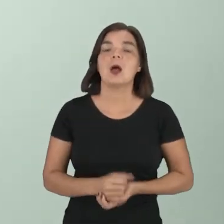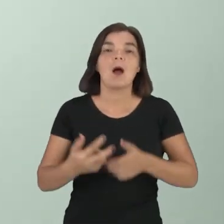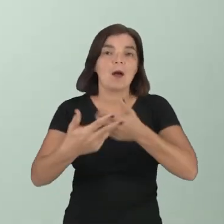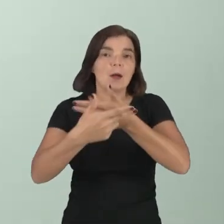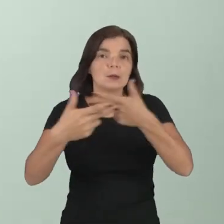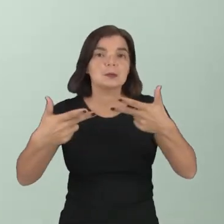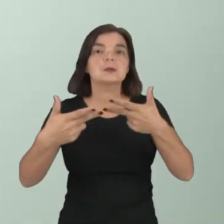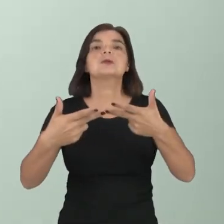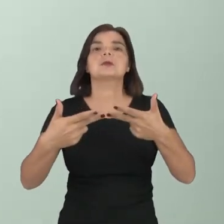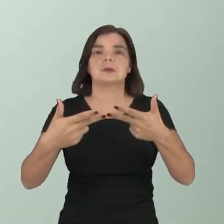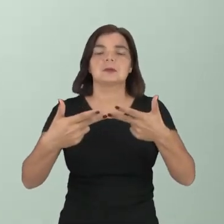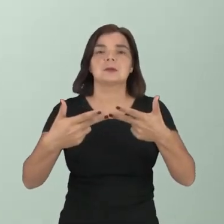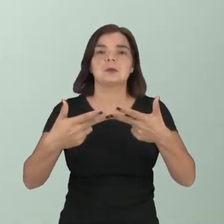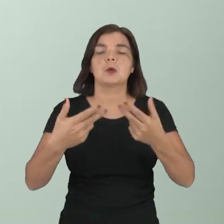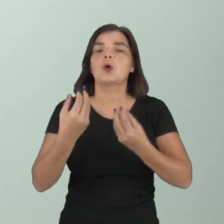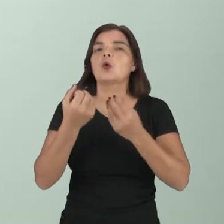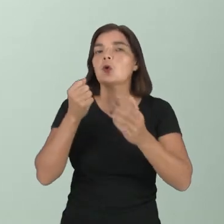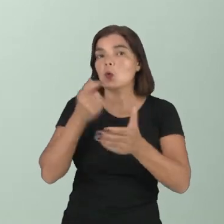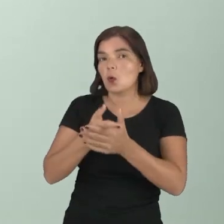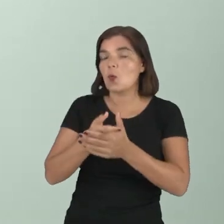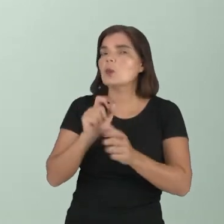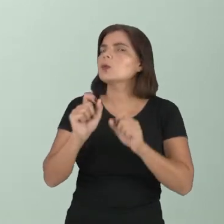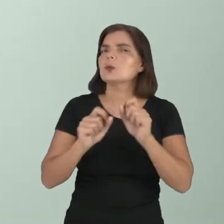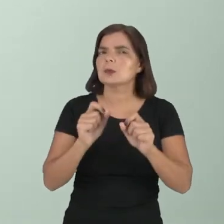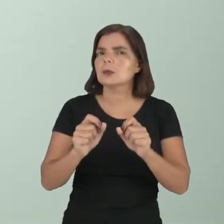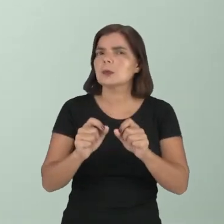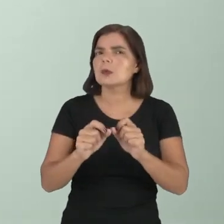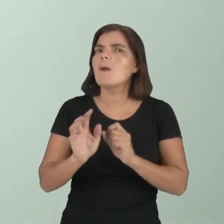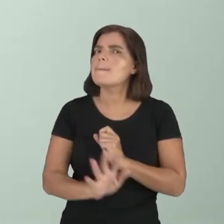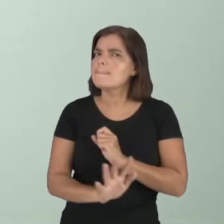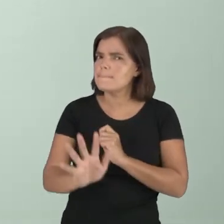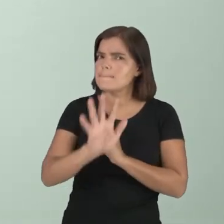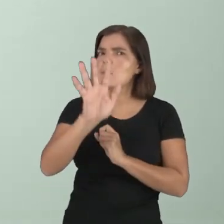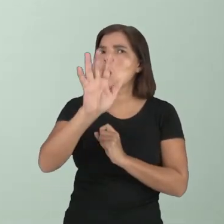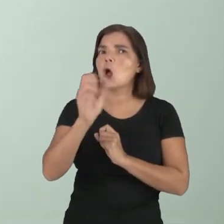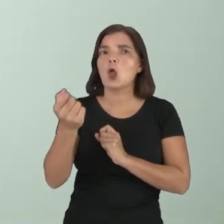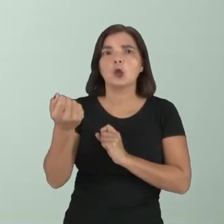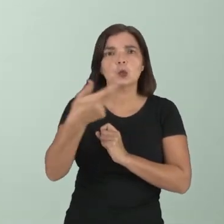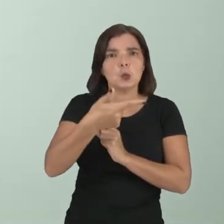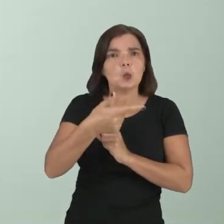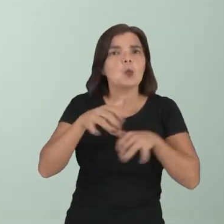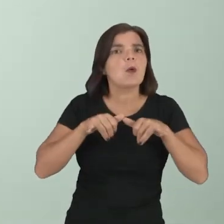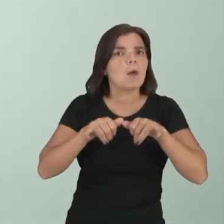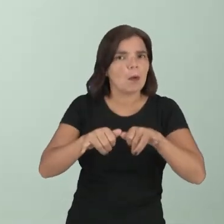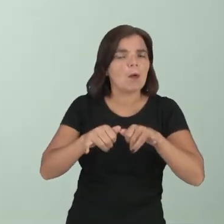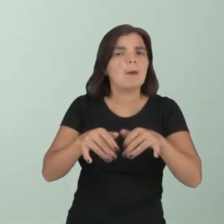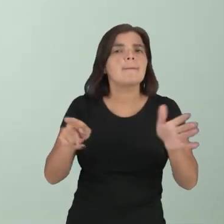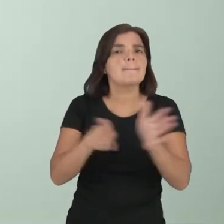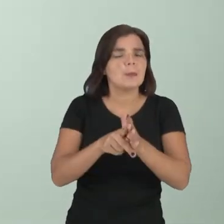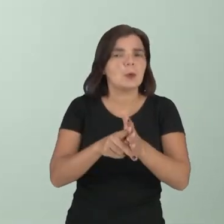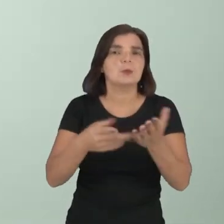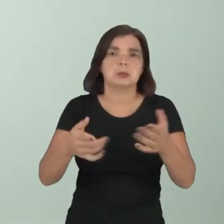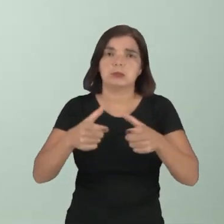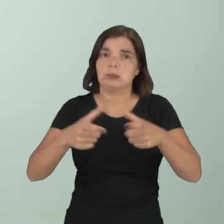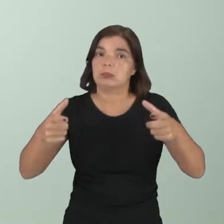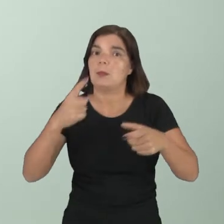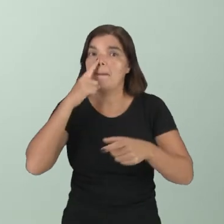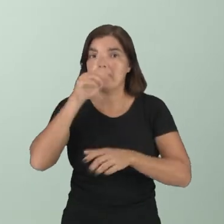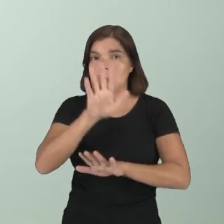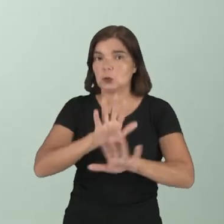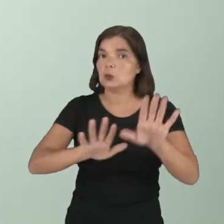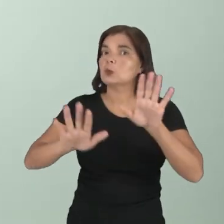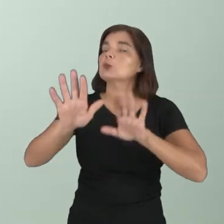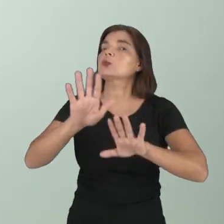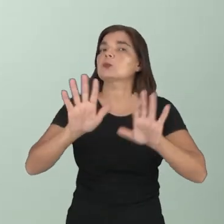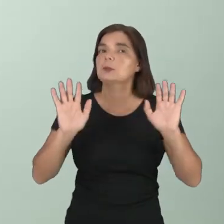objetos de compra acabam saindo mais caro do que comprado em um supermercado. Mas cuidado,